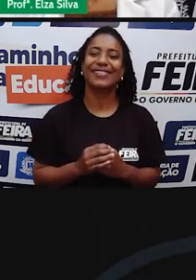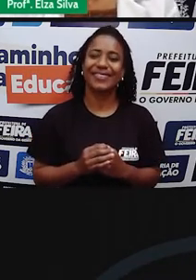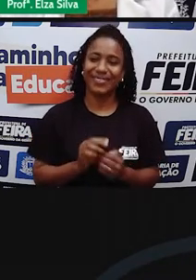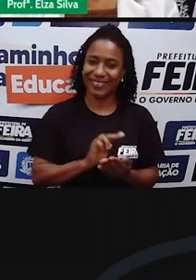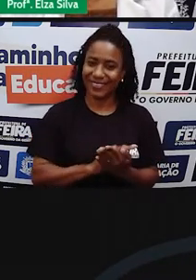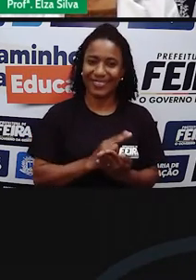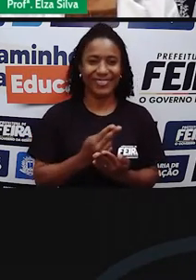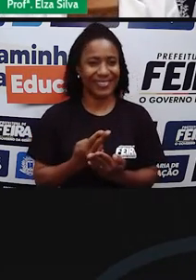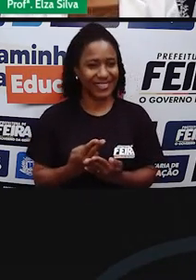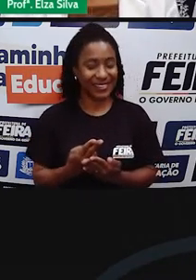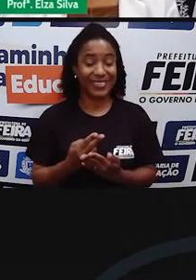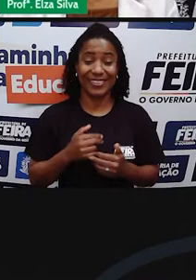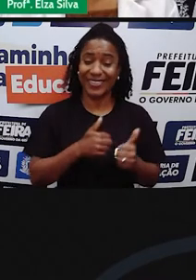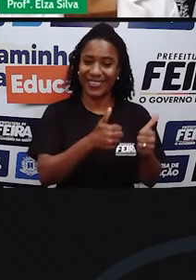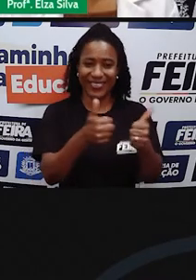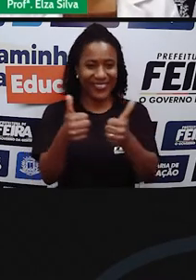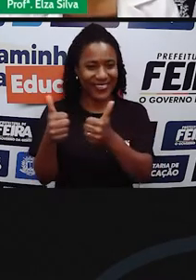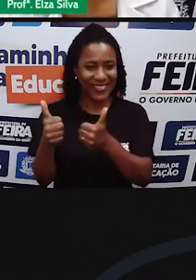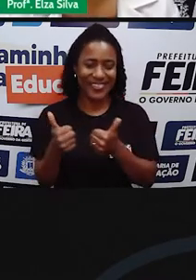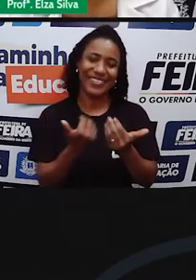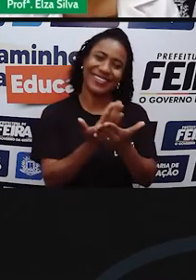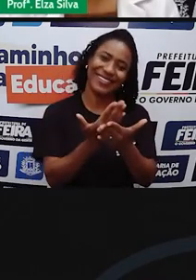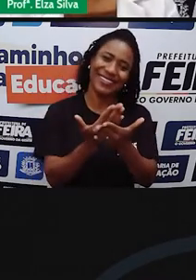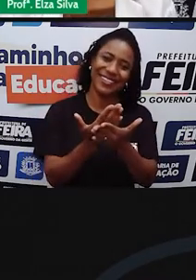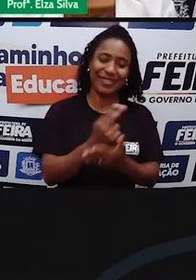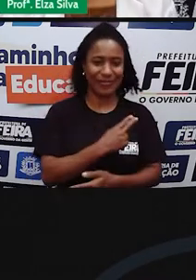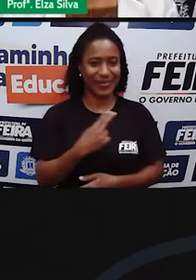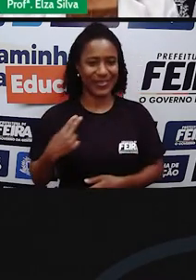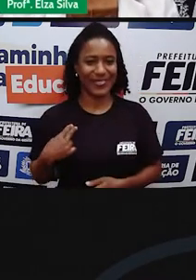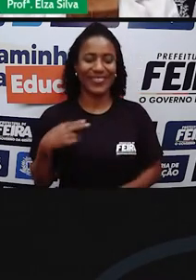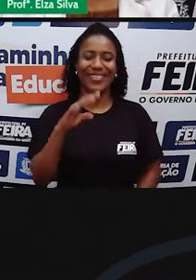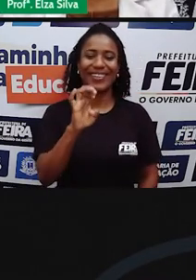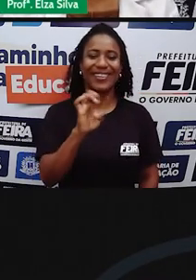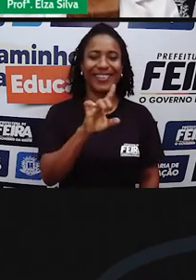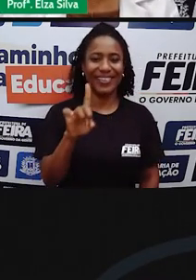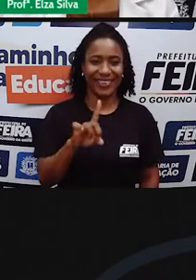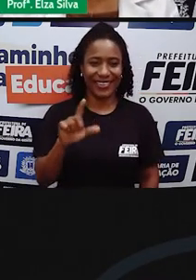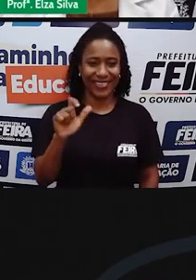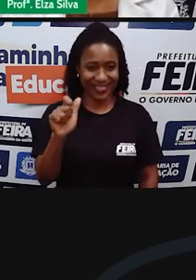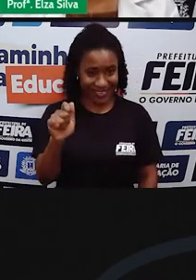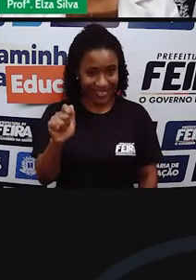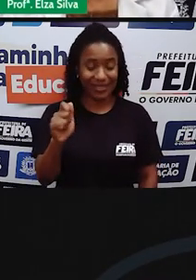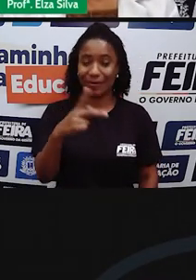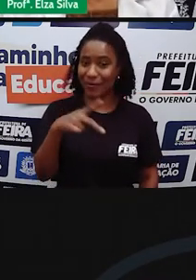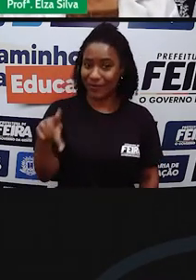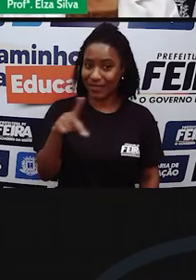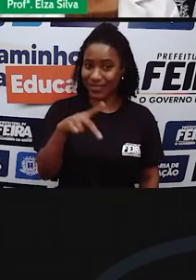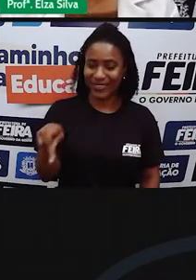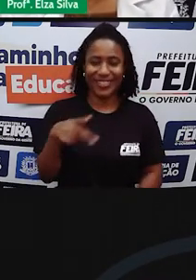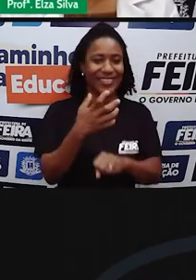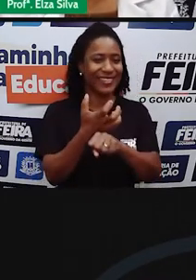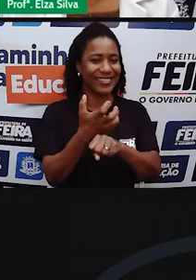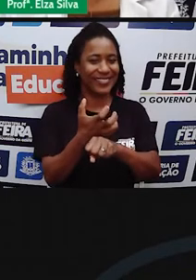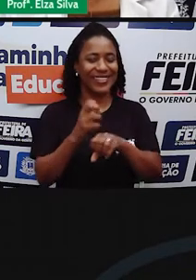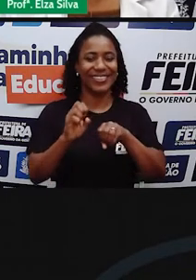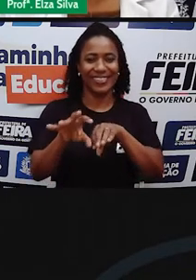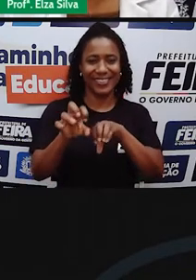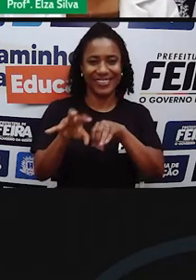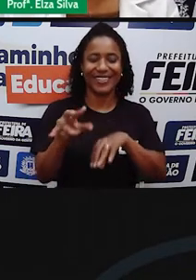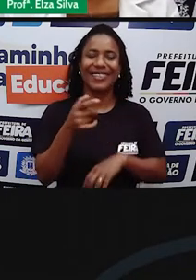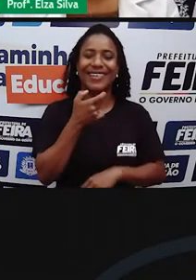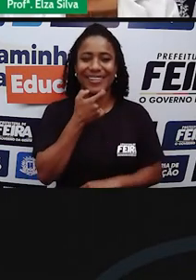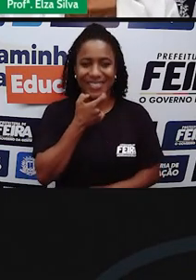Olá, estudantes! Eu sou a Elza Silva, sou sua professora de inglês. Como vocês